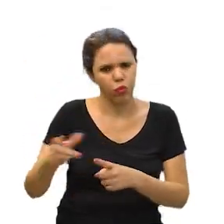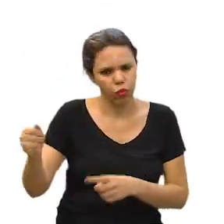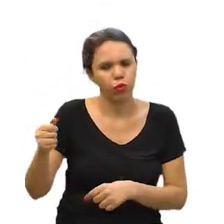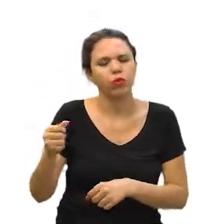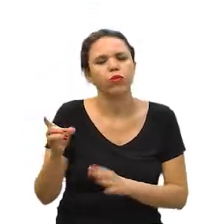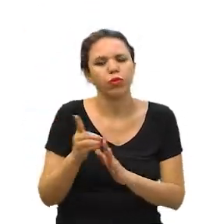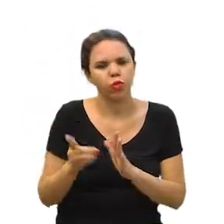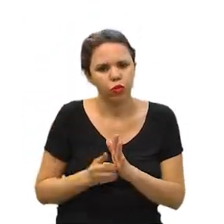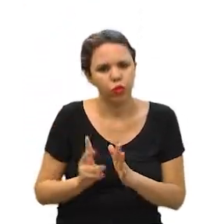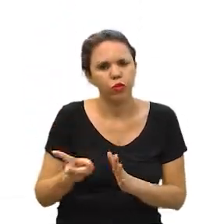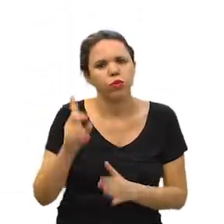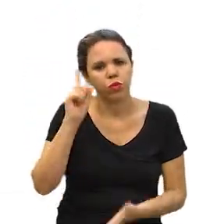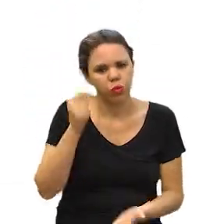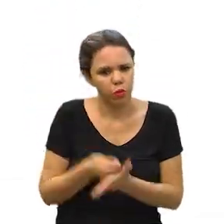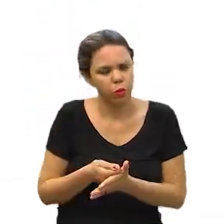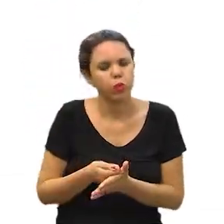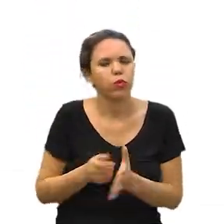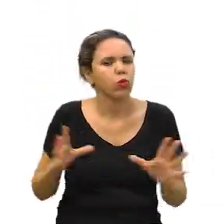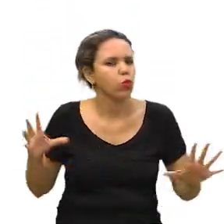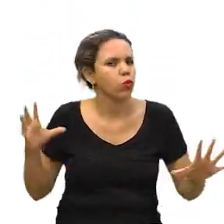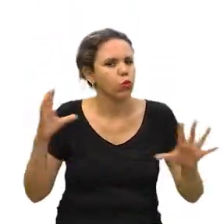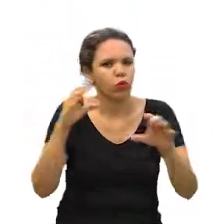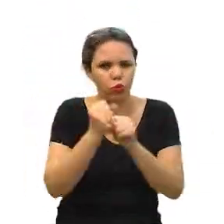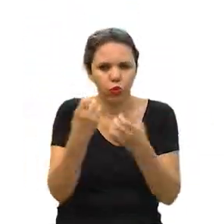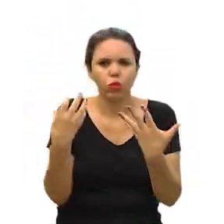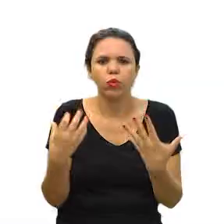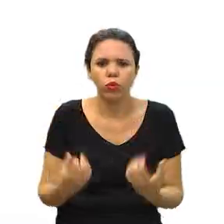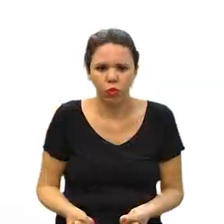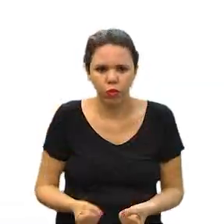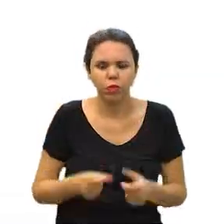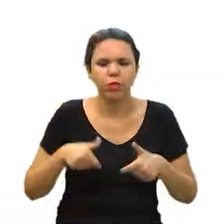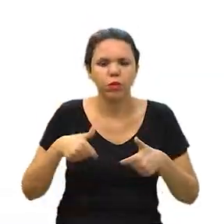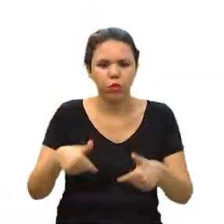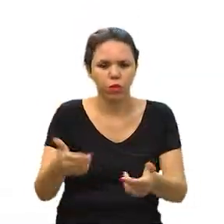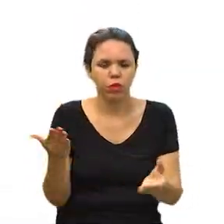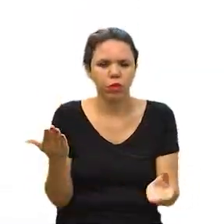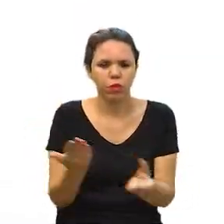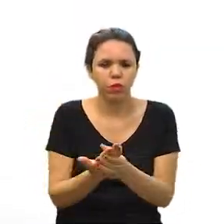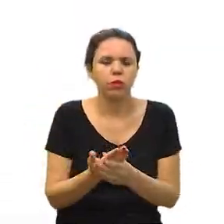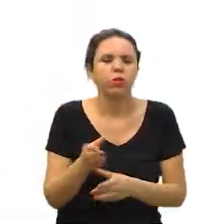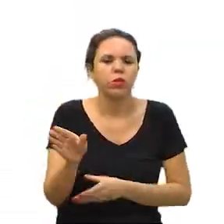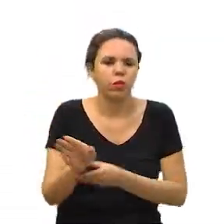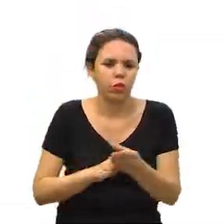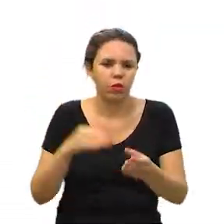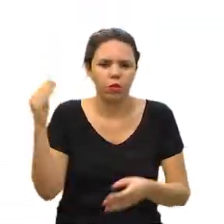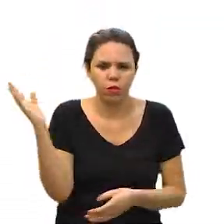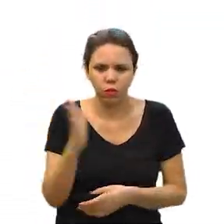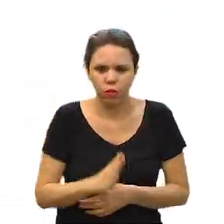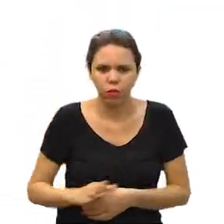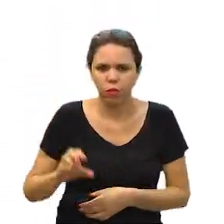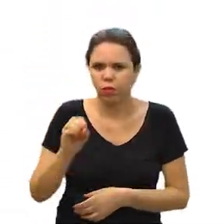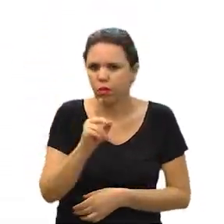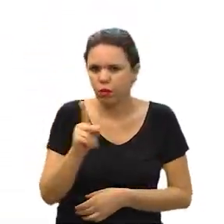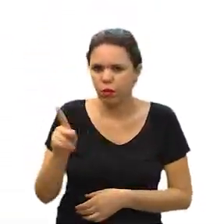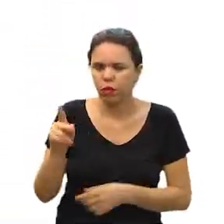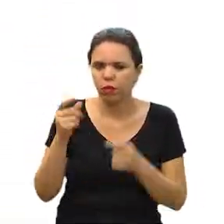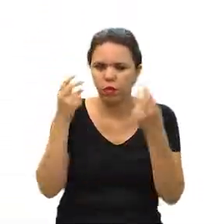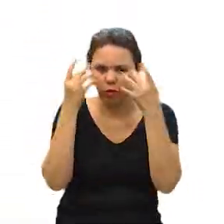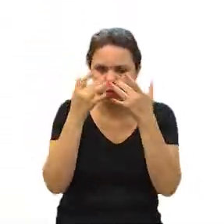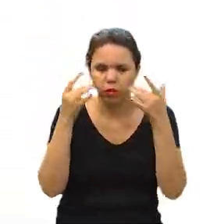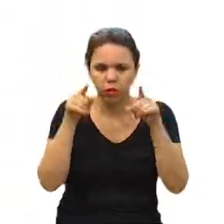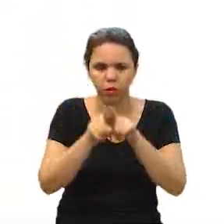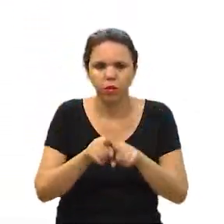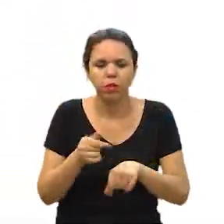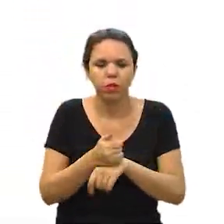mantendo a validade dos decretos. Ele decidiu, por unanimidade, a partir de uma ação movida pelo Conselho Brasileiro de